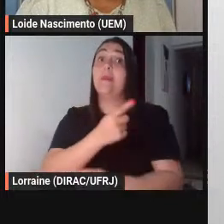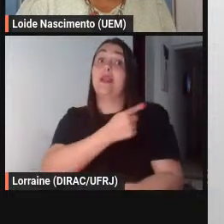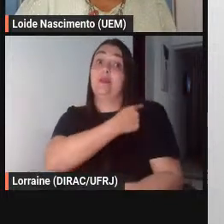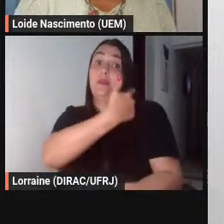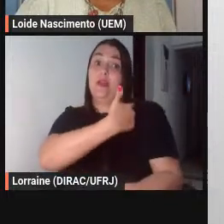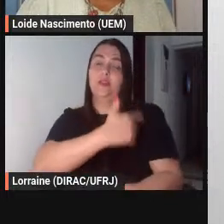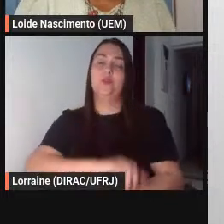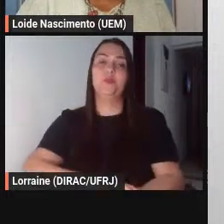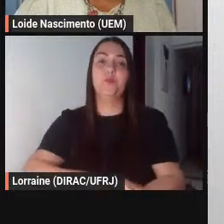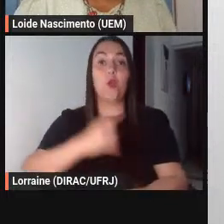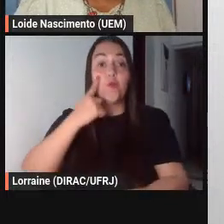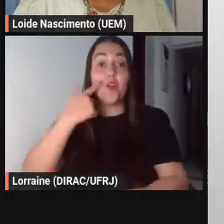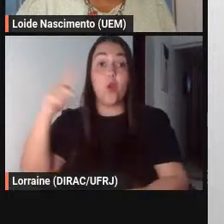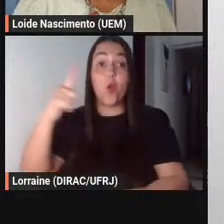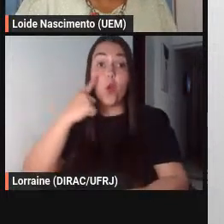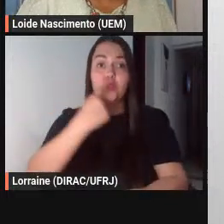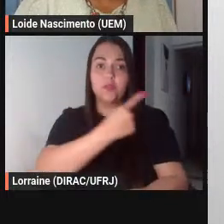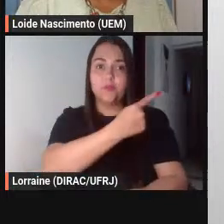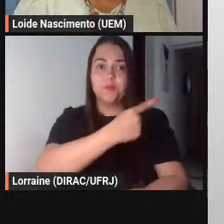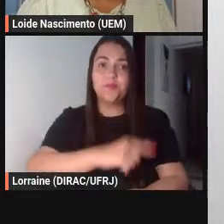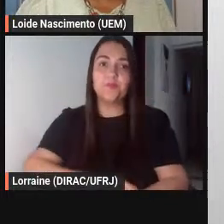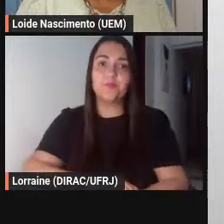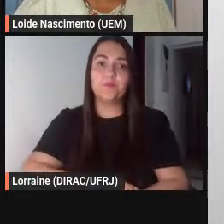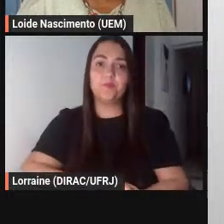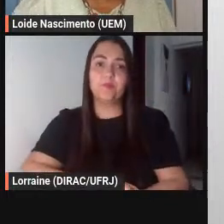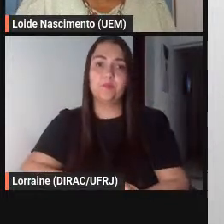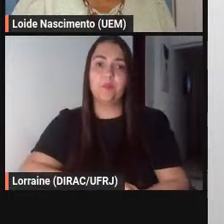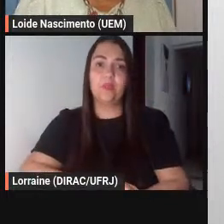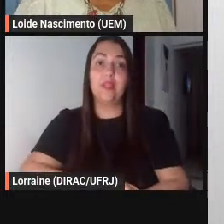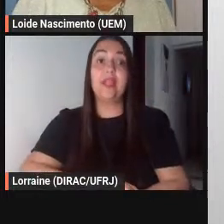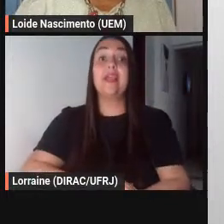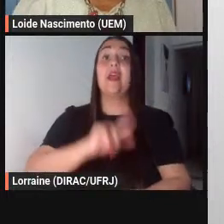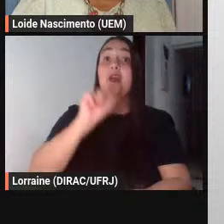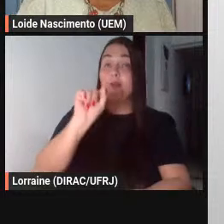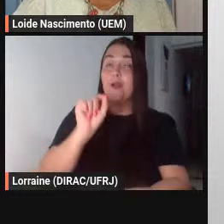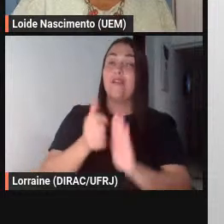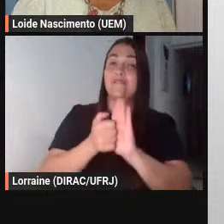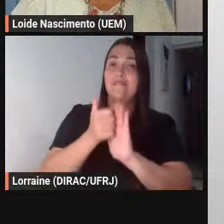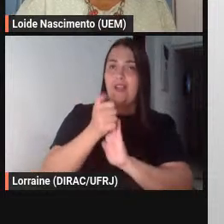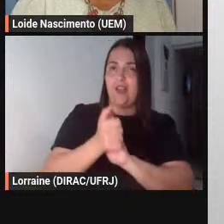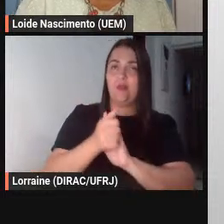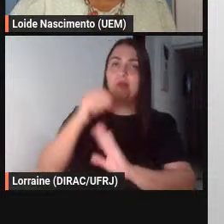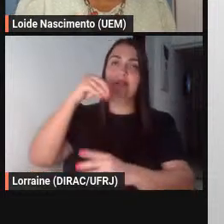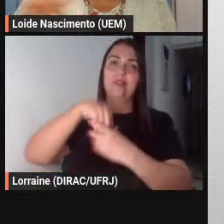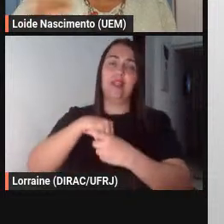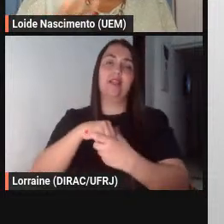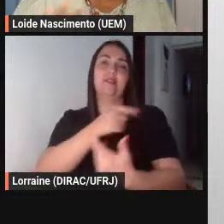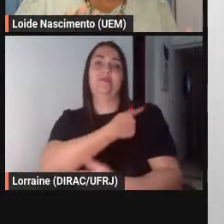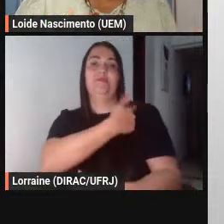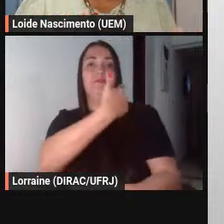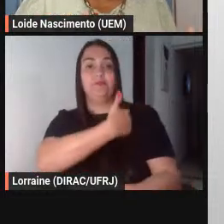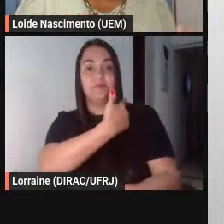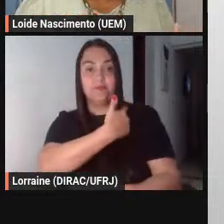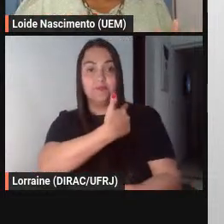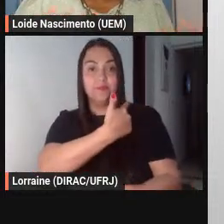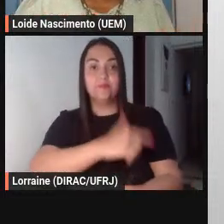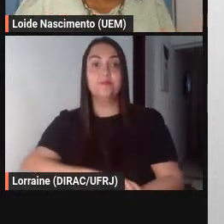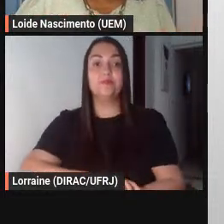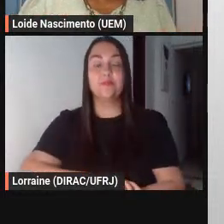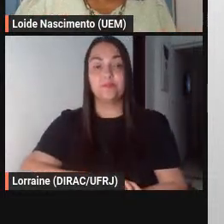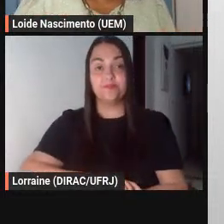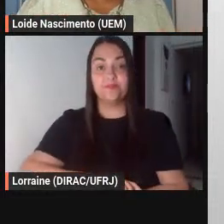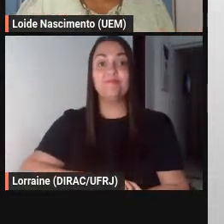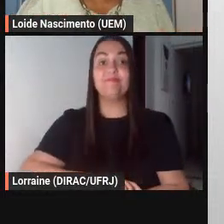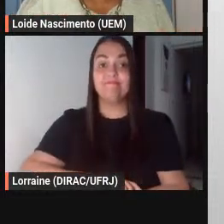slide né a fábula no ensino médio pessoal é esse esse esse